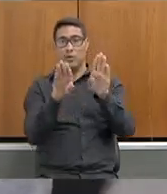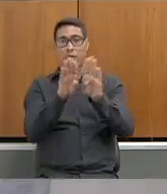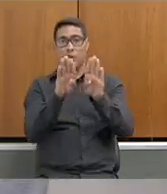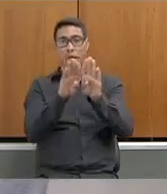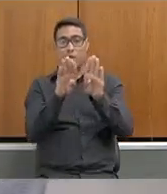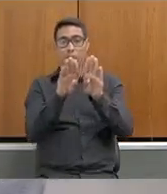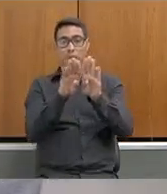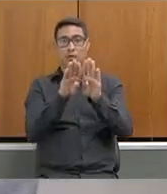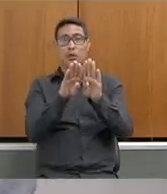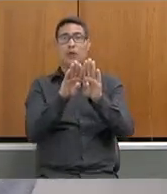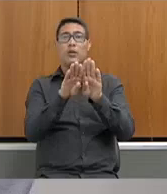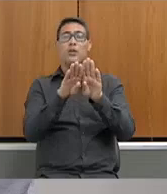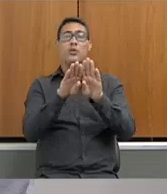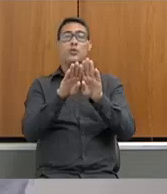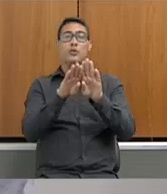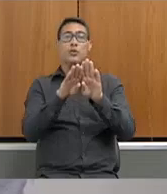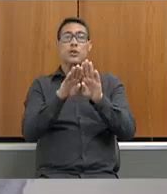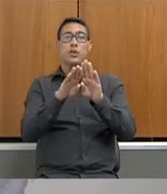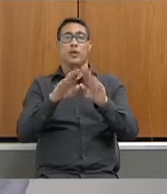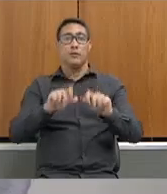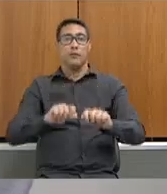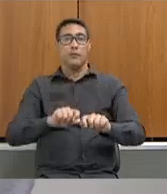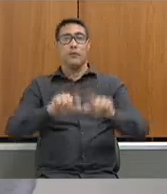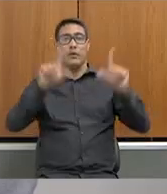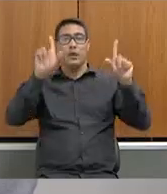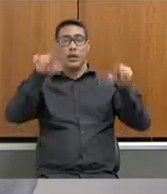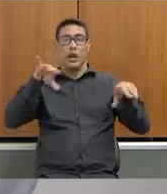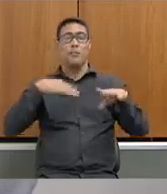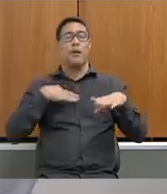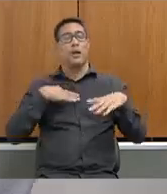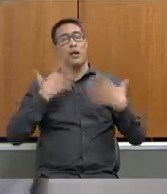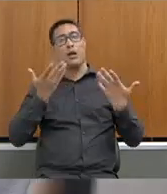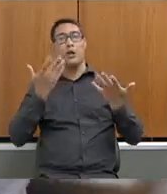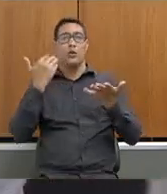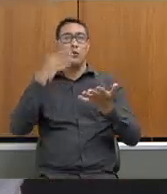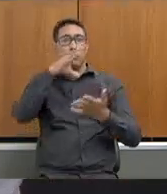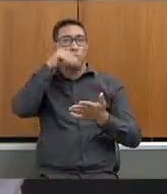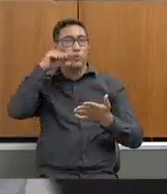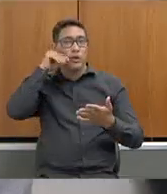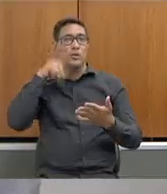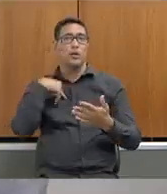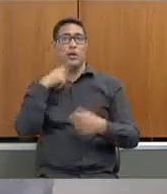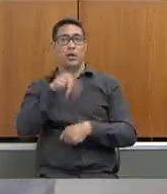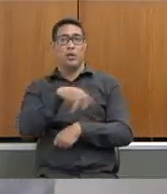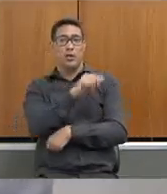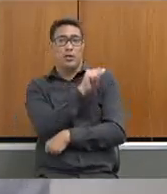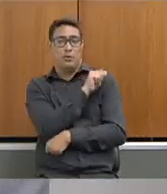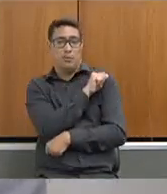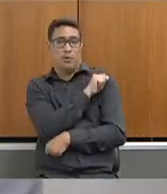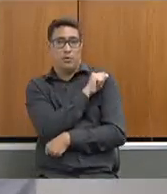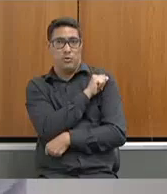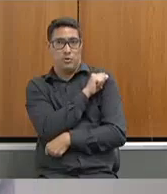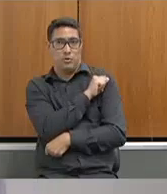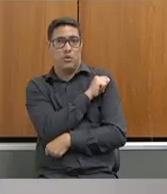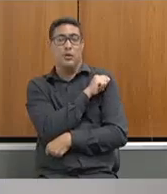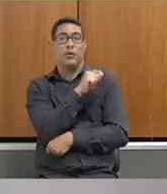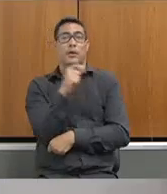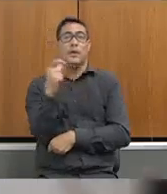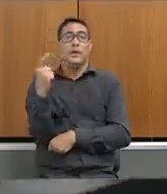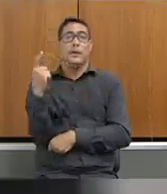enfrentamento que é para servidores, que é para estudantes, em que nós iremos